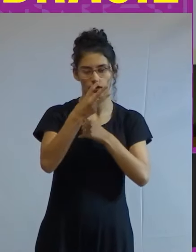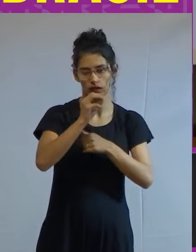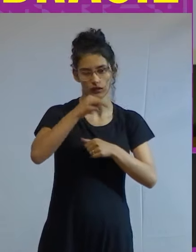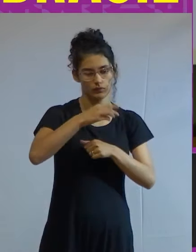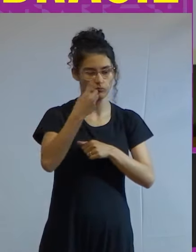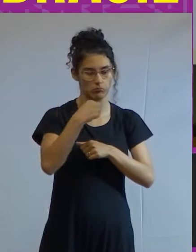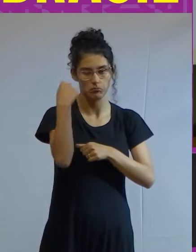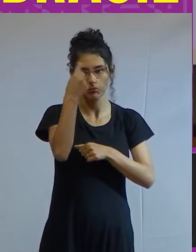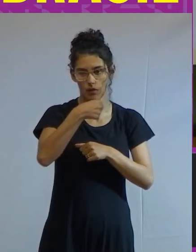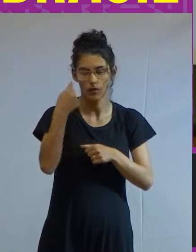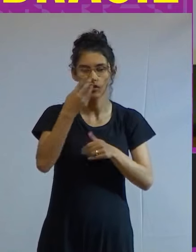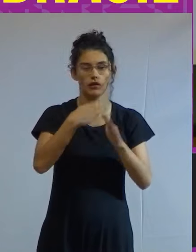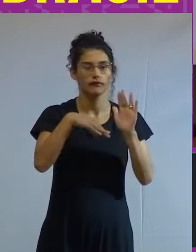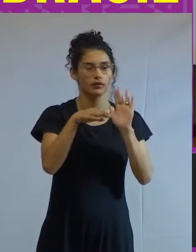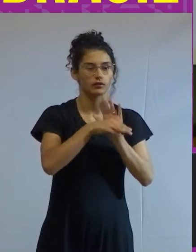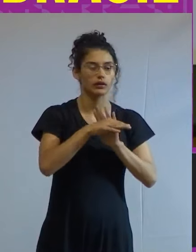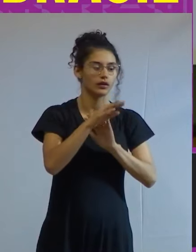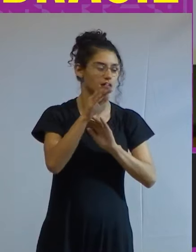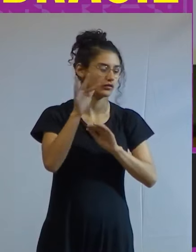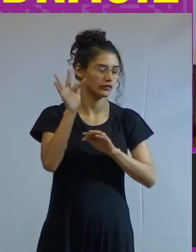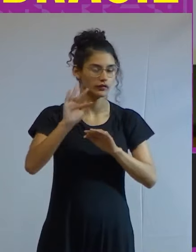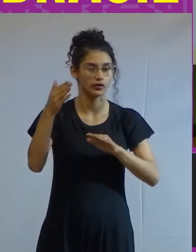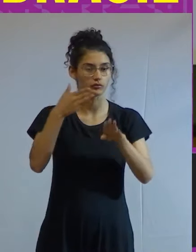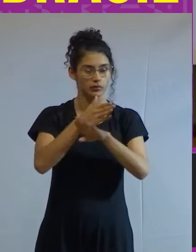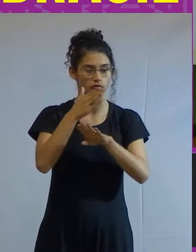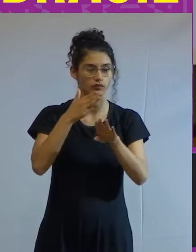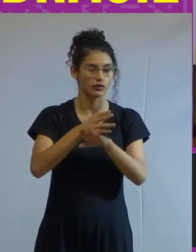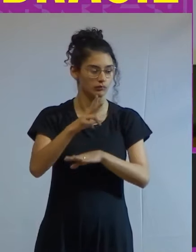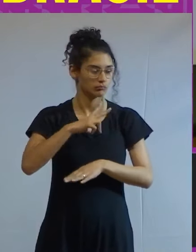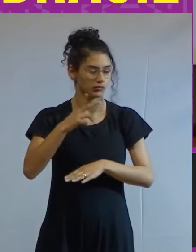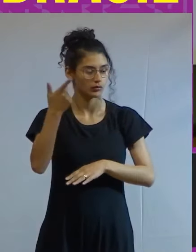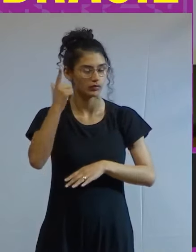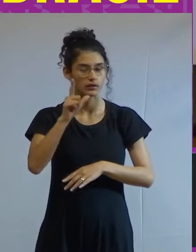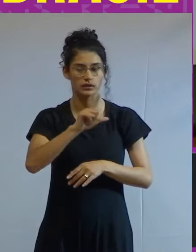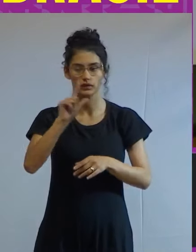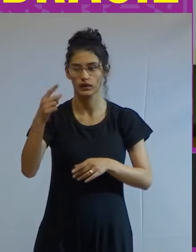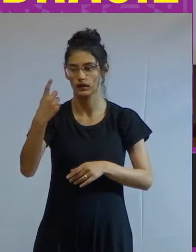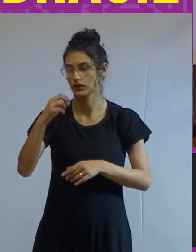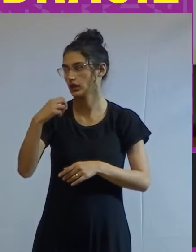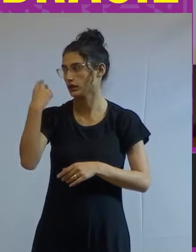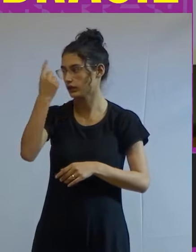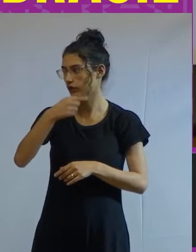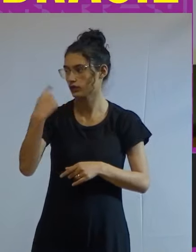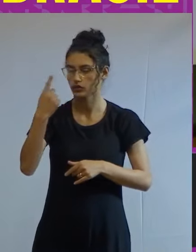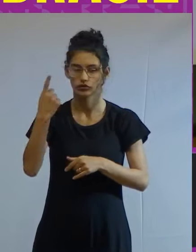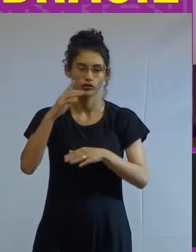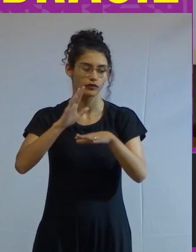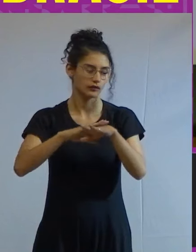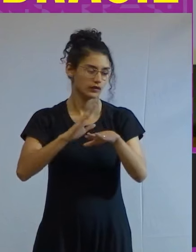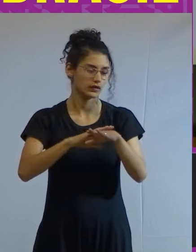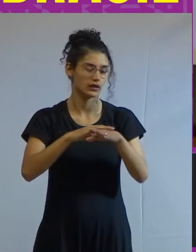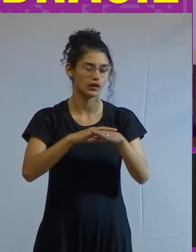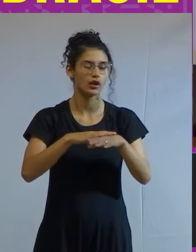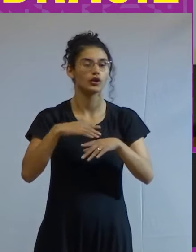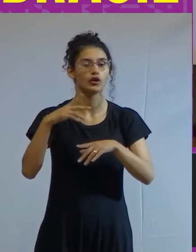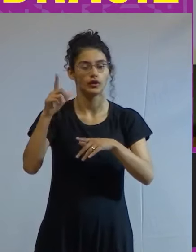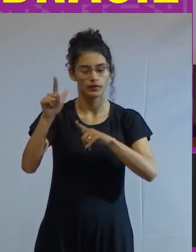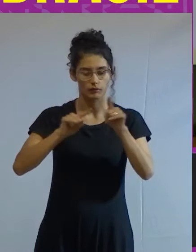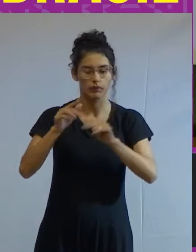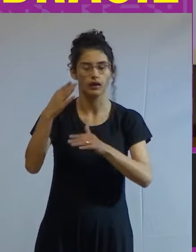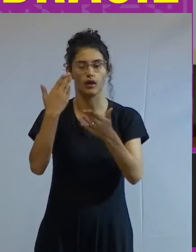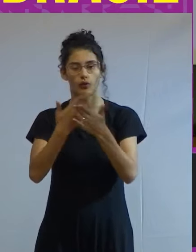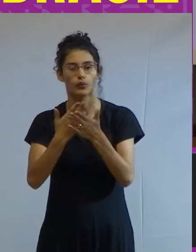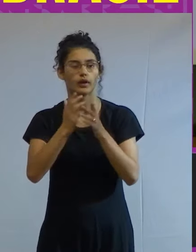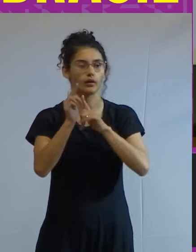uma hora na Universidade particular para sair dez horas da noite e fazer esse ciclo de trabalhar estudar